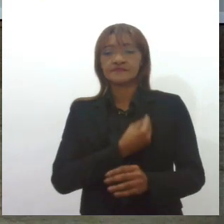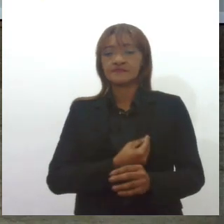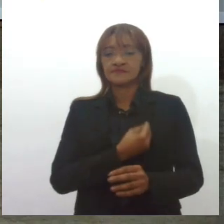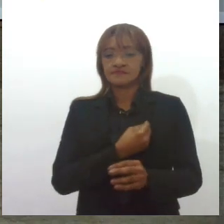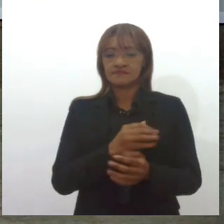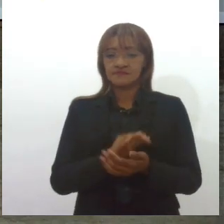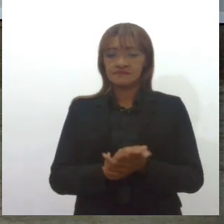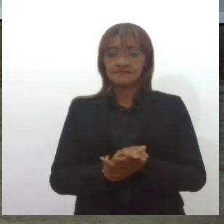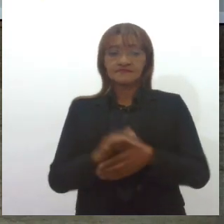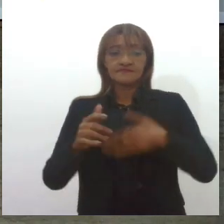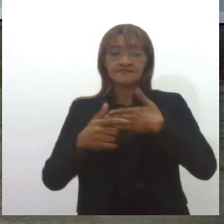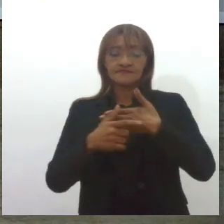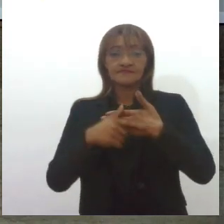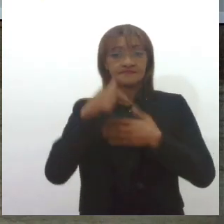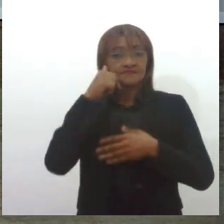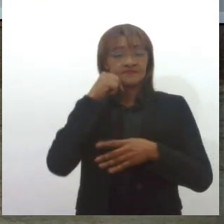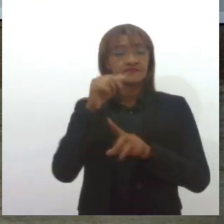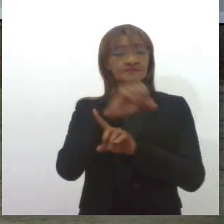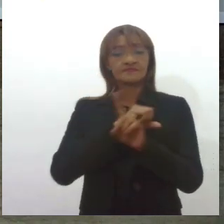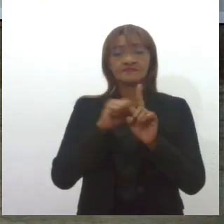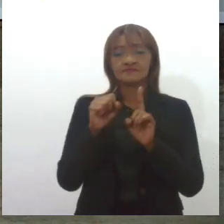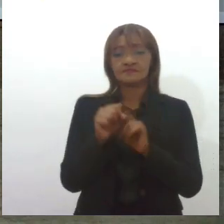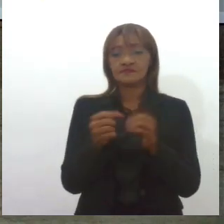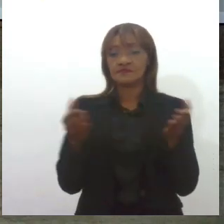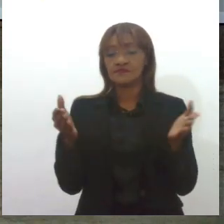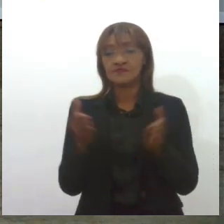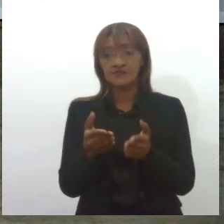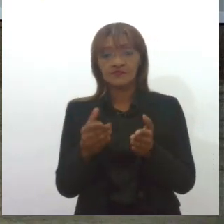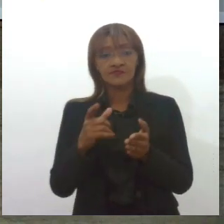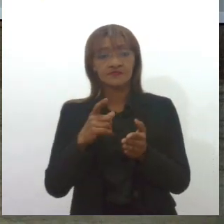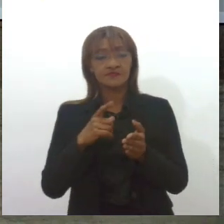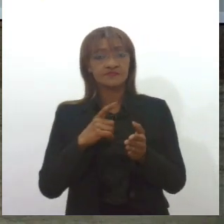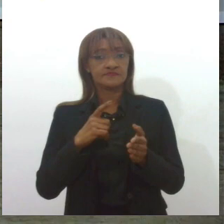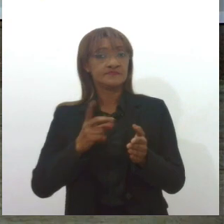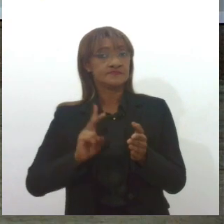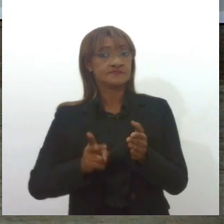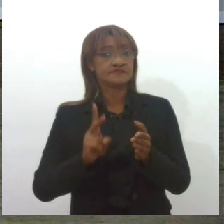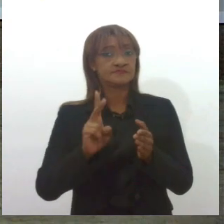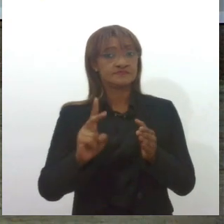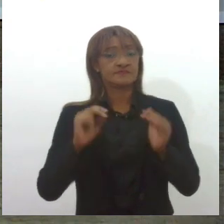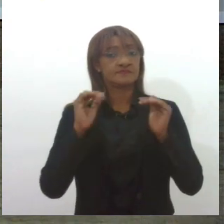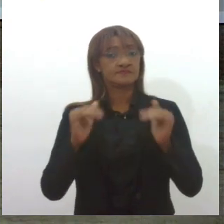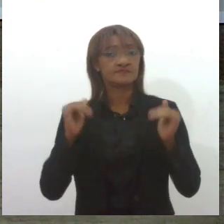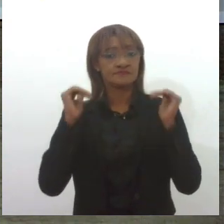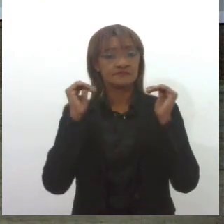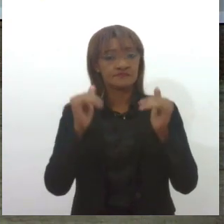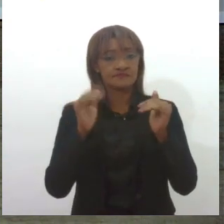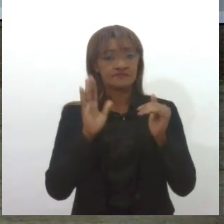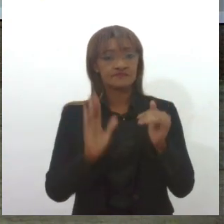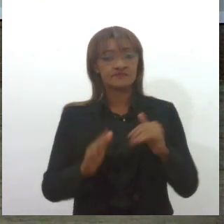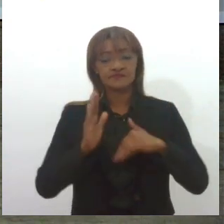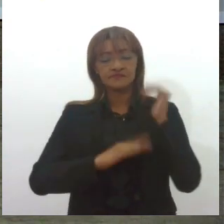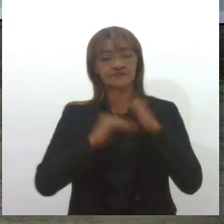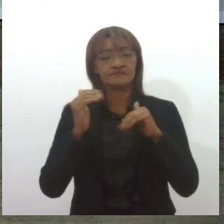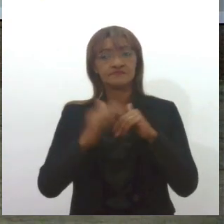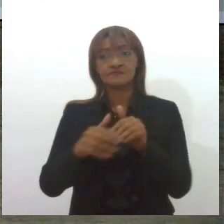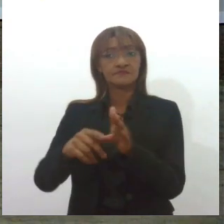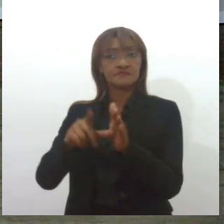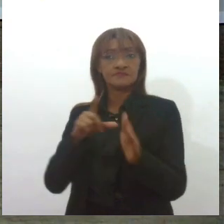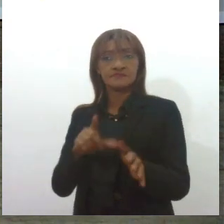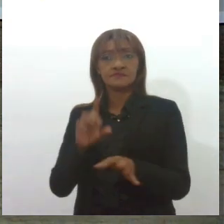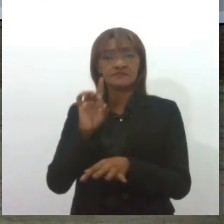O papel da mulher na sociedade vem sendo desmistificado e ganhando cada vez mais espaço dentro de profissões que antes eram